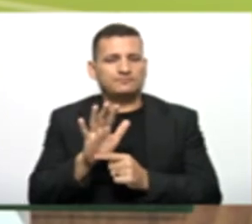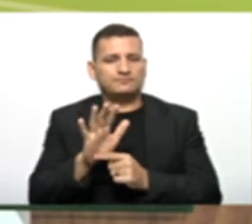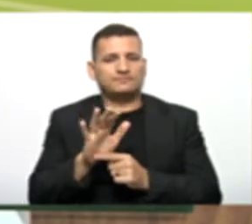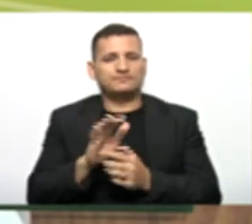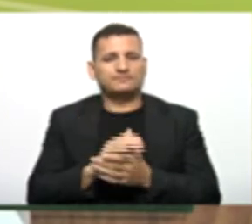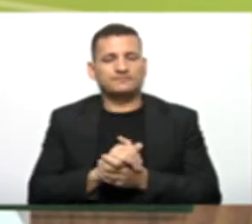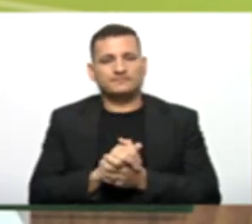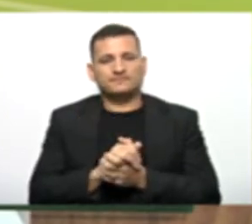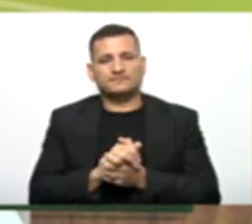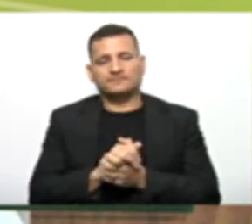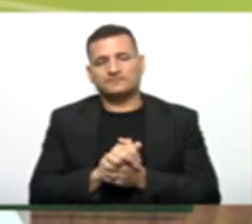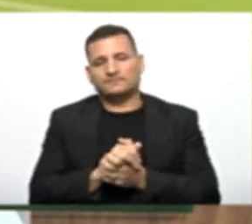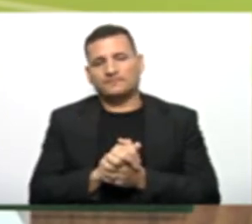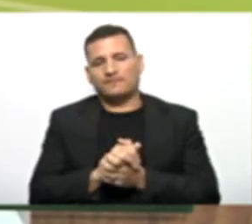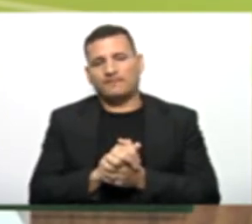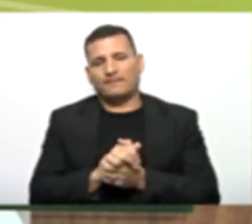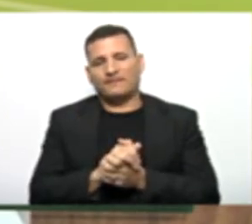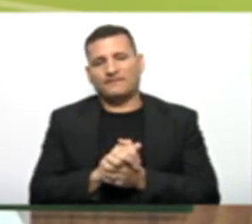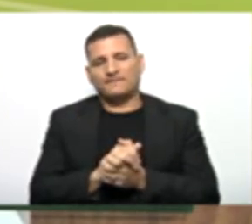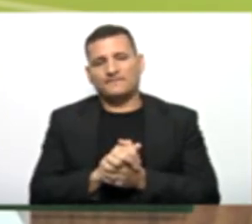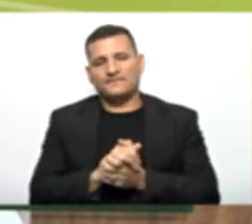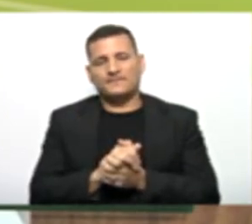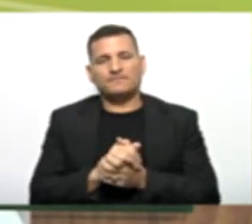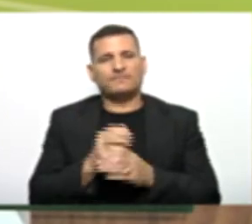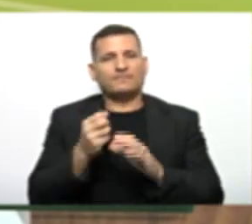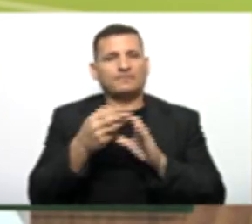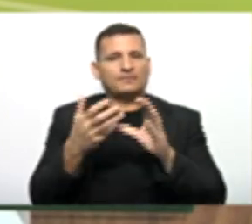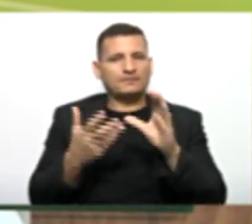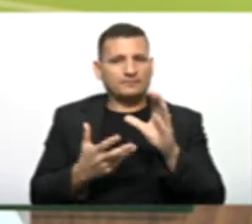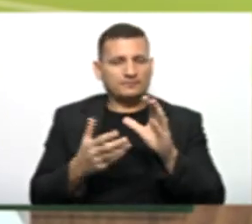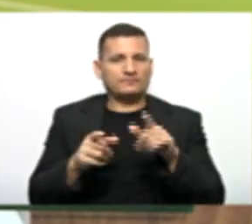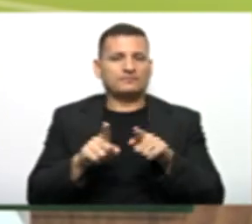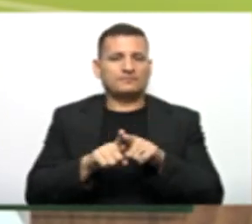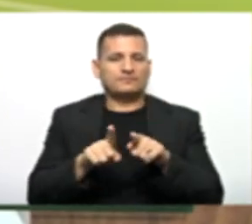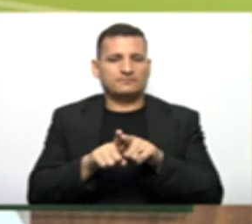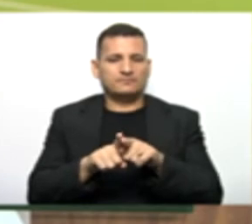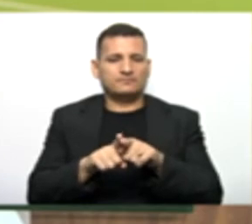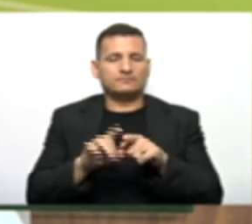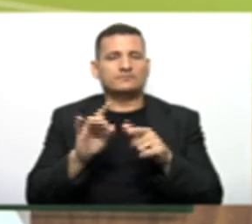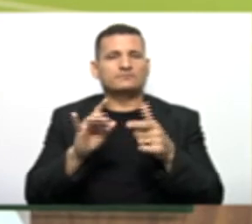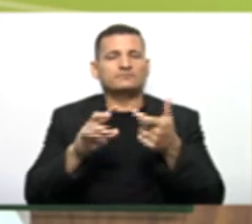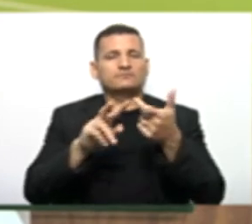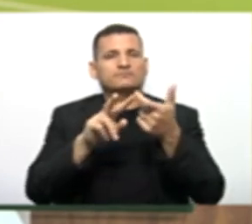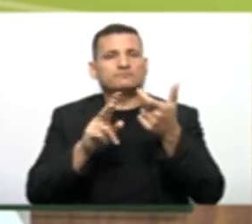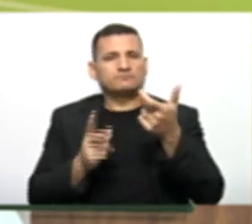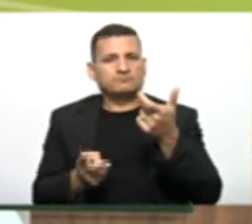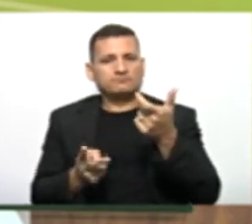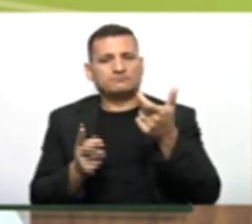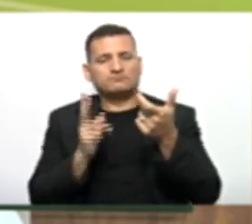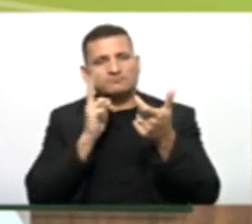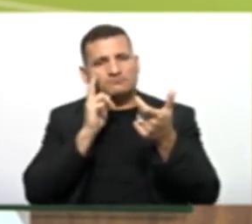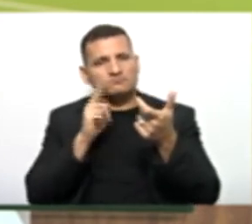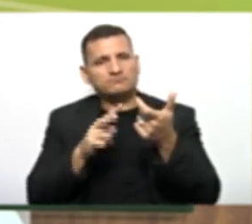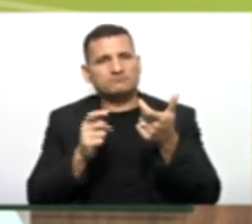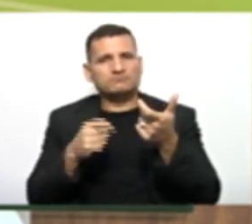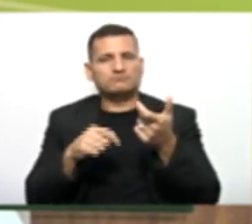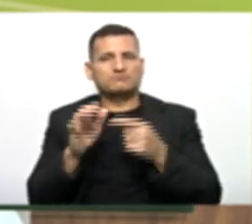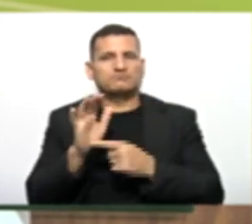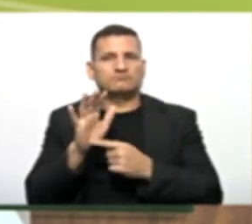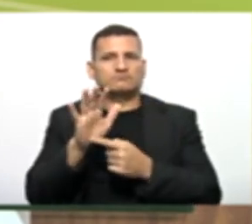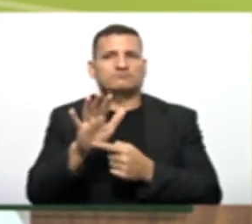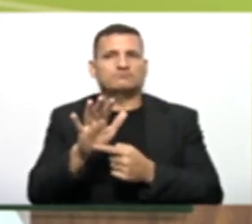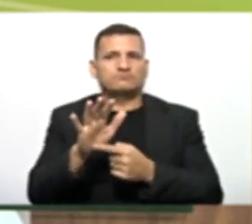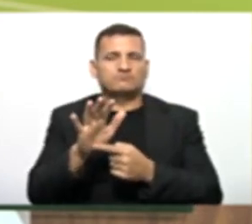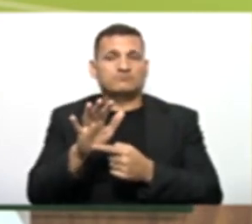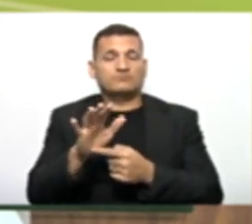variáveis No caso Os atributos Foram recebidos Só pela herança A gente consegue Demonstrar Que